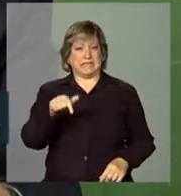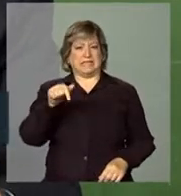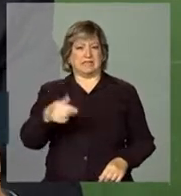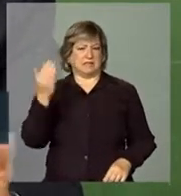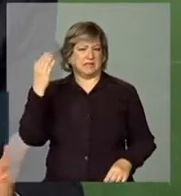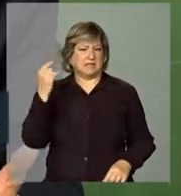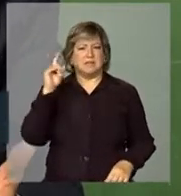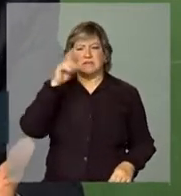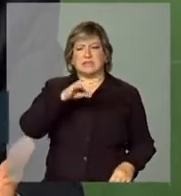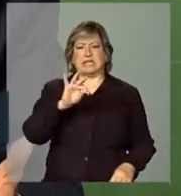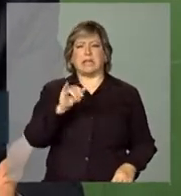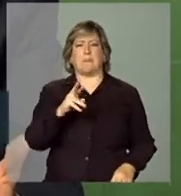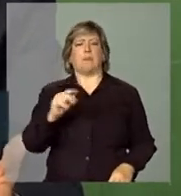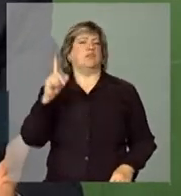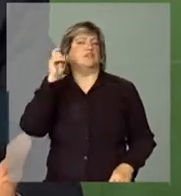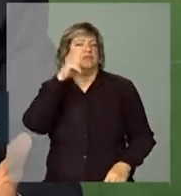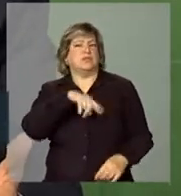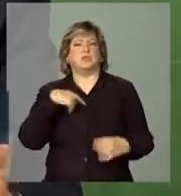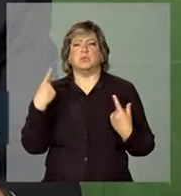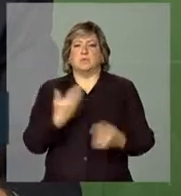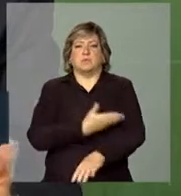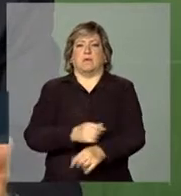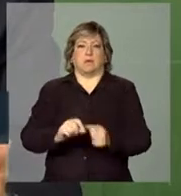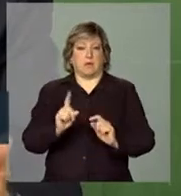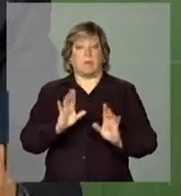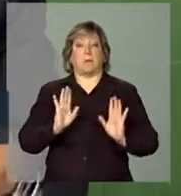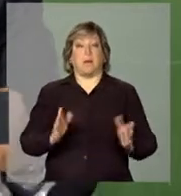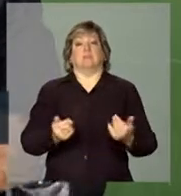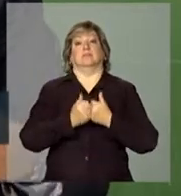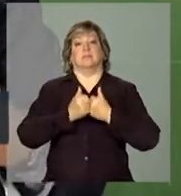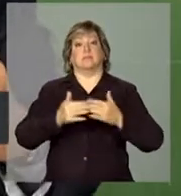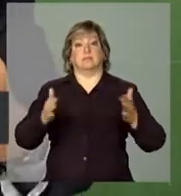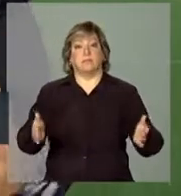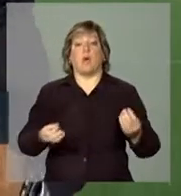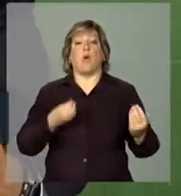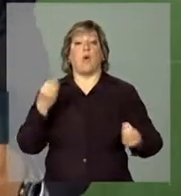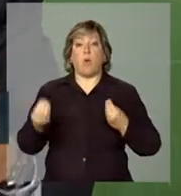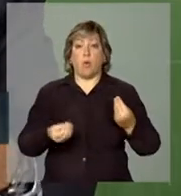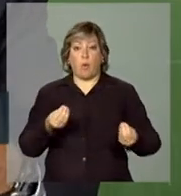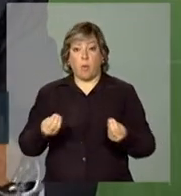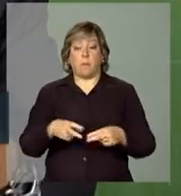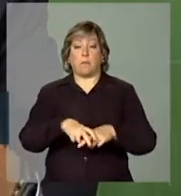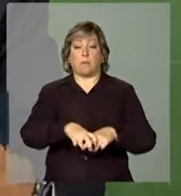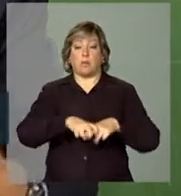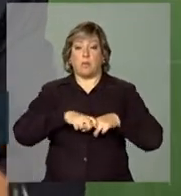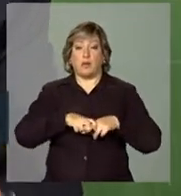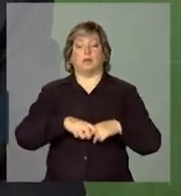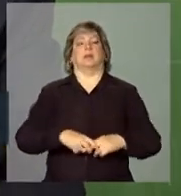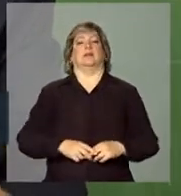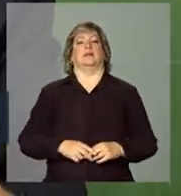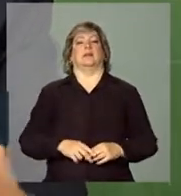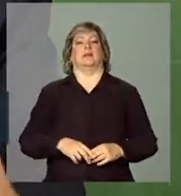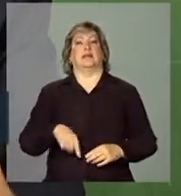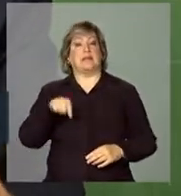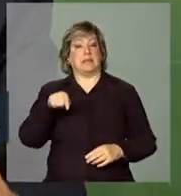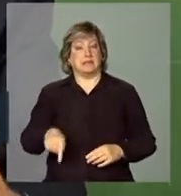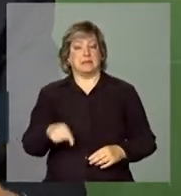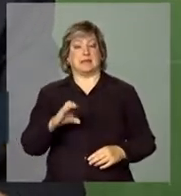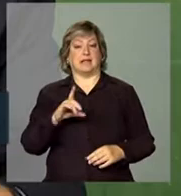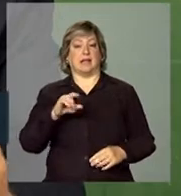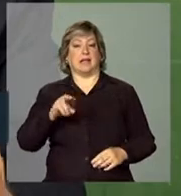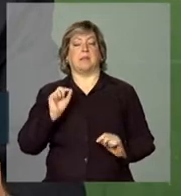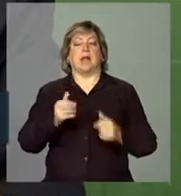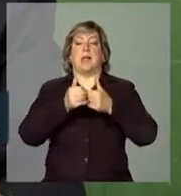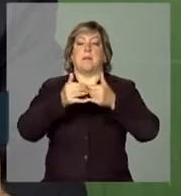tabu, era uma chamada caixa preta. Entretanto, foi aberto como consequência deste clima